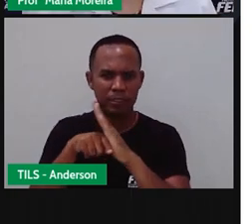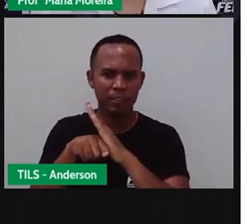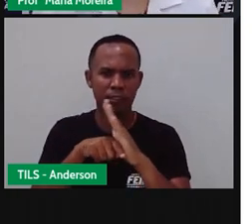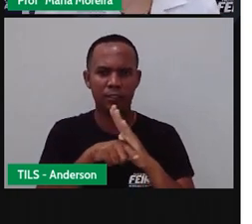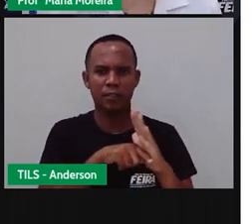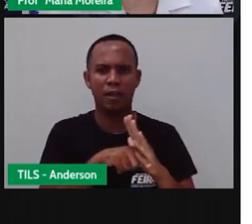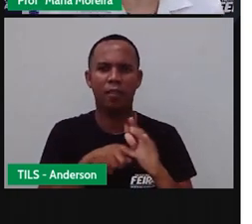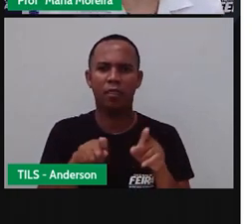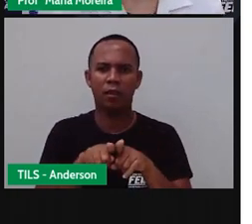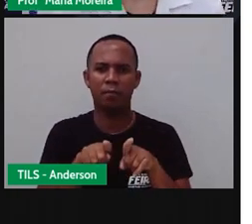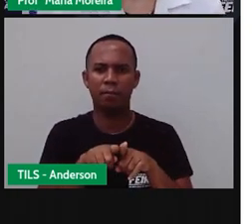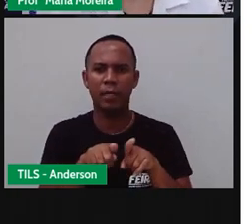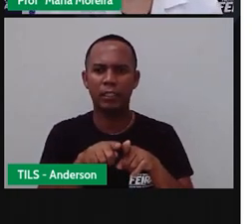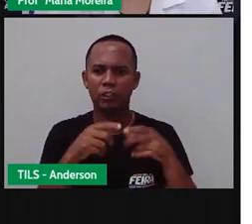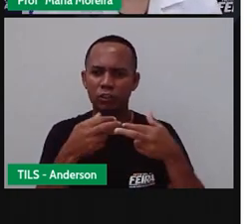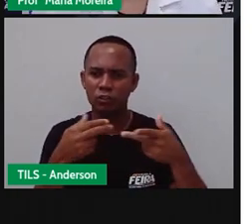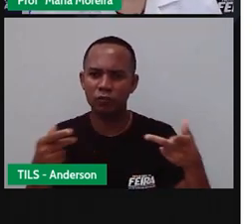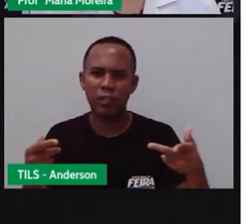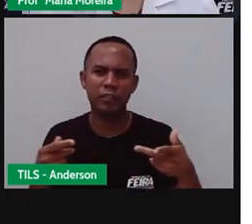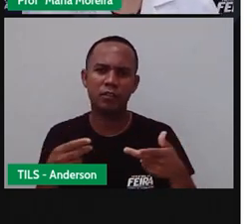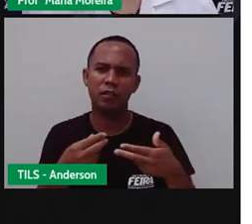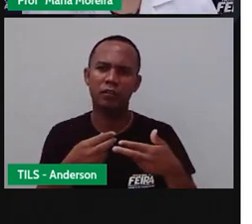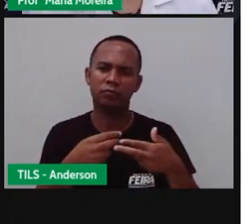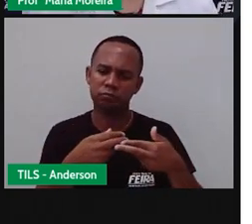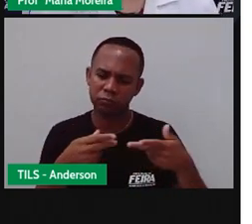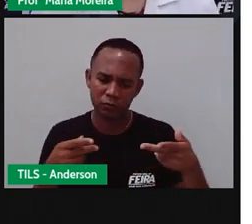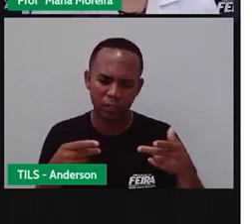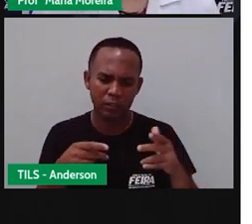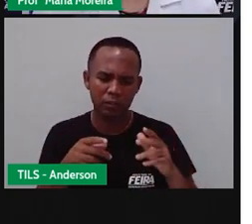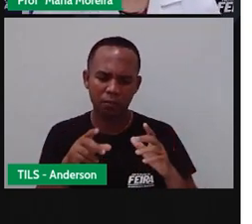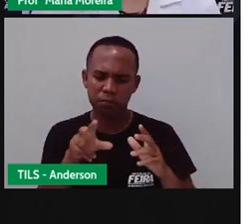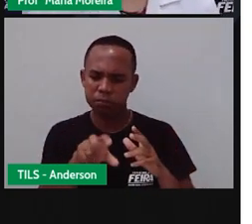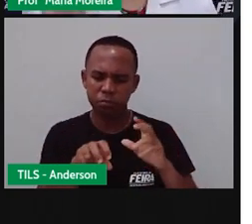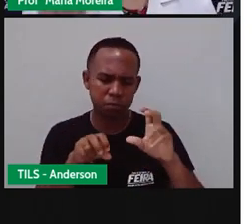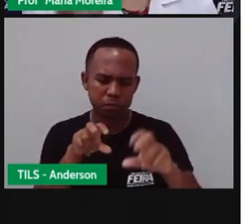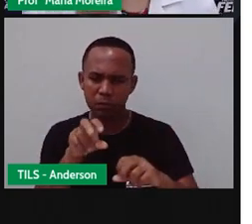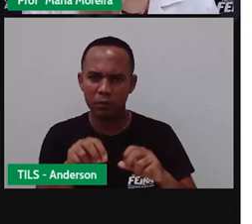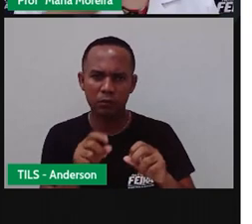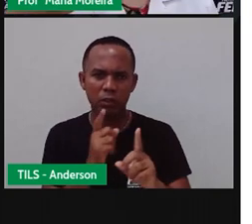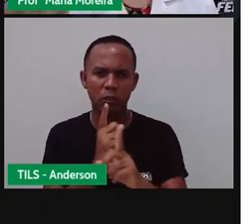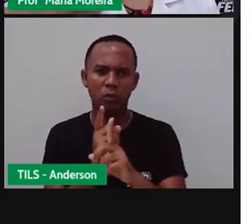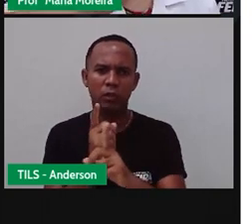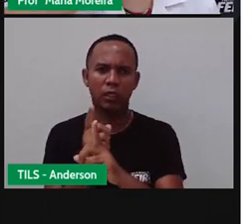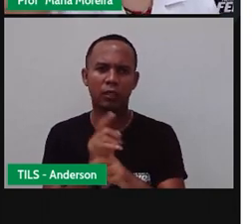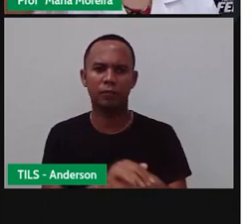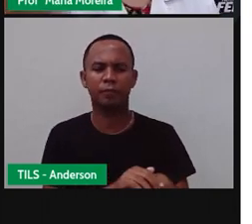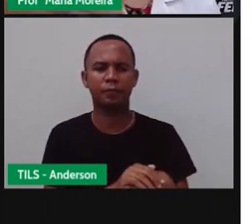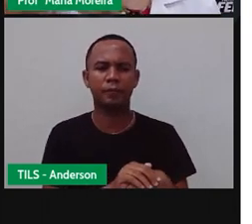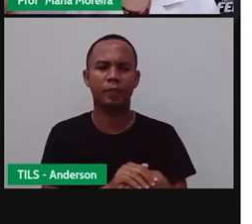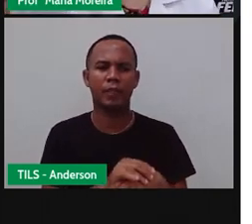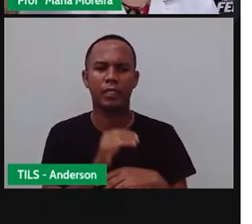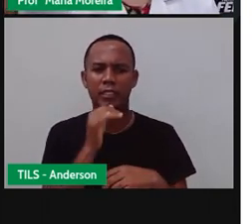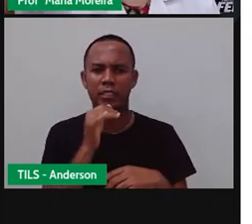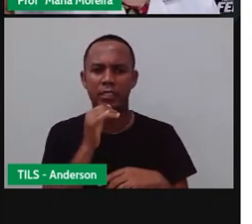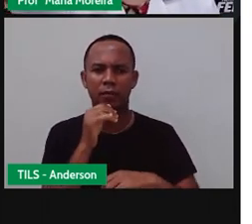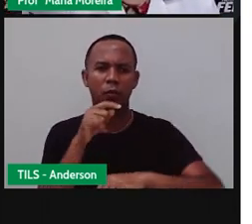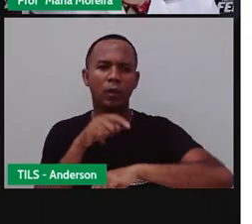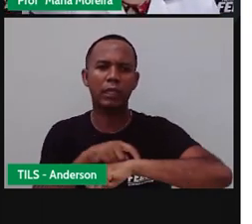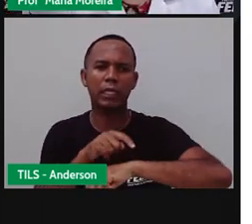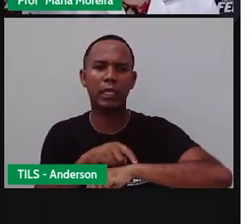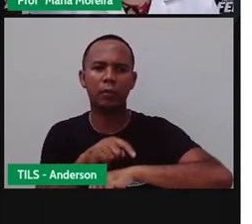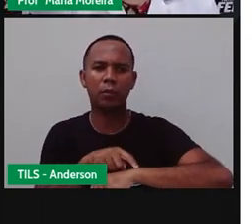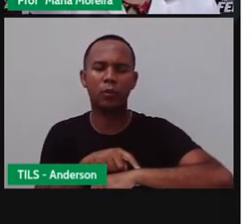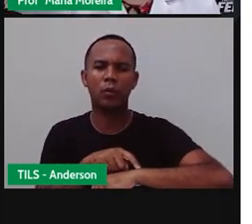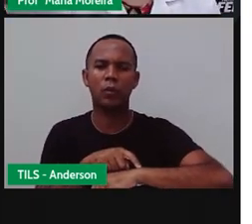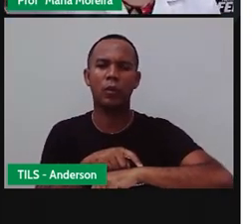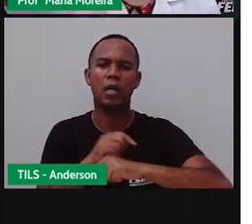podem ser diretas. Isto é, feitas por contemporâneos. Ou seja, no mesmo período. Tipo,